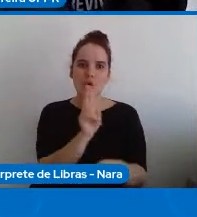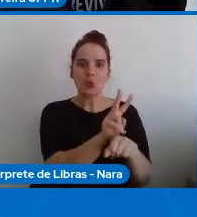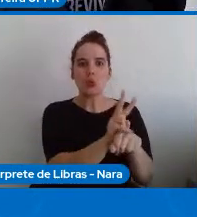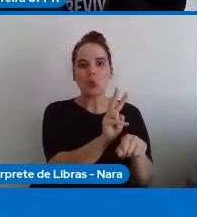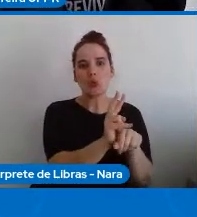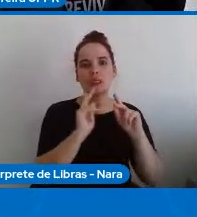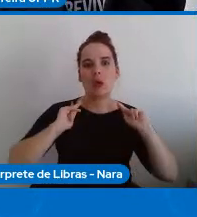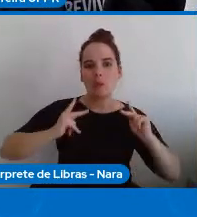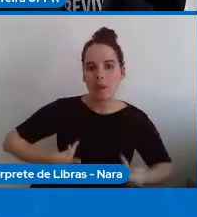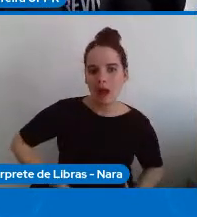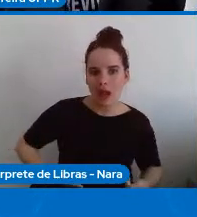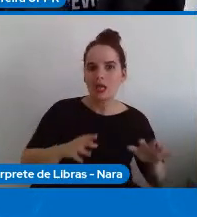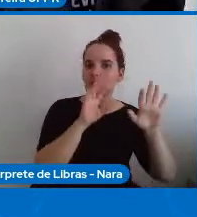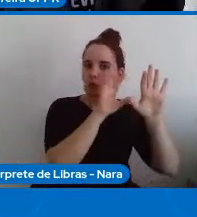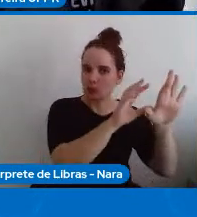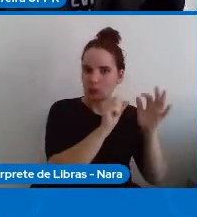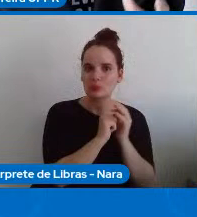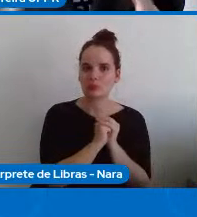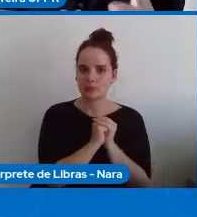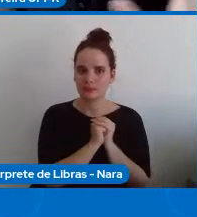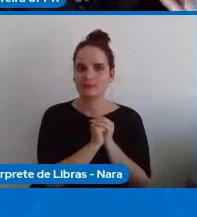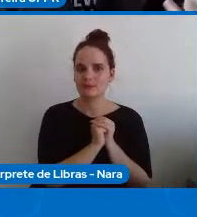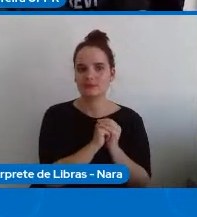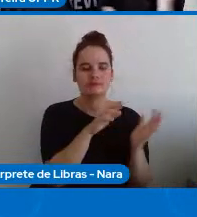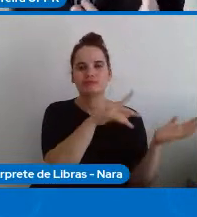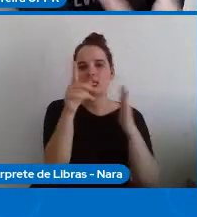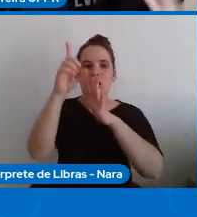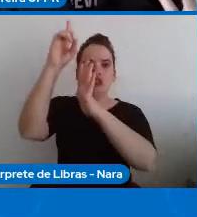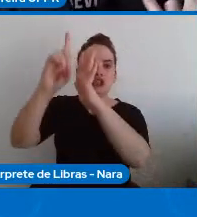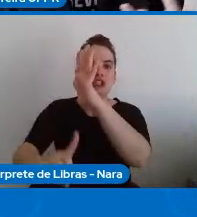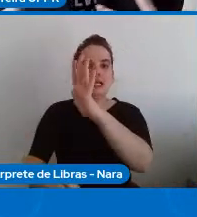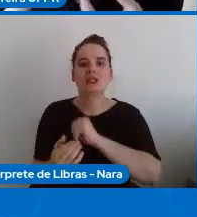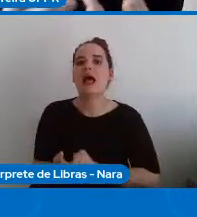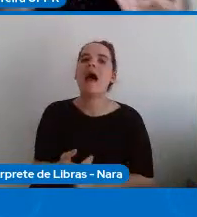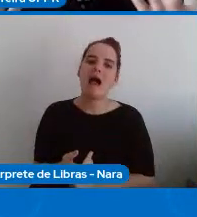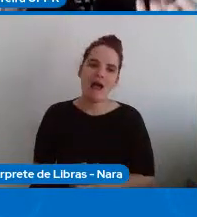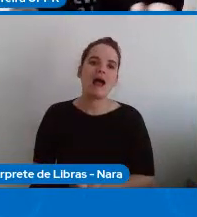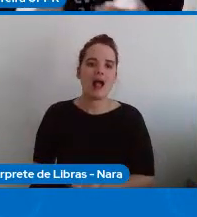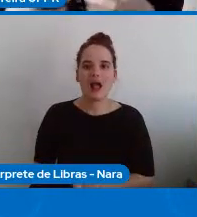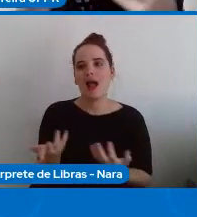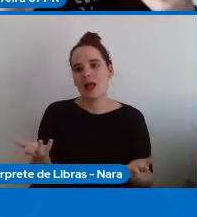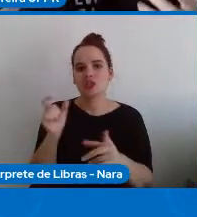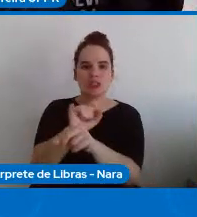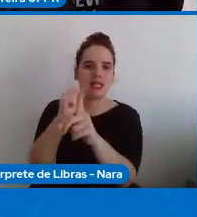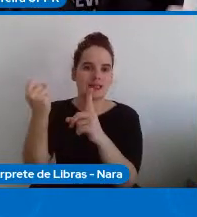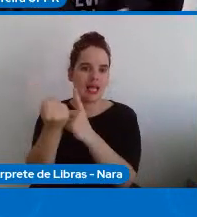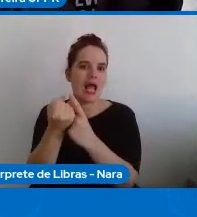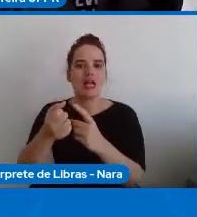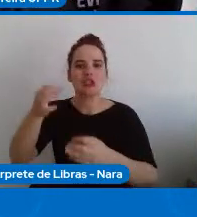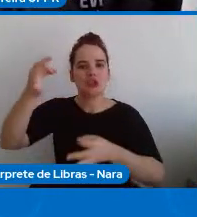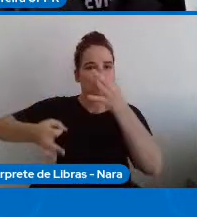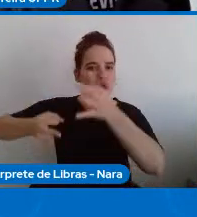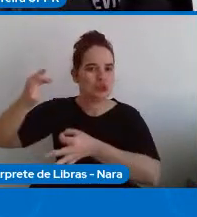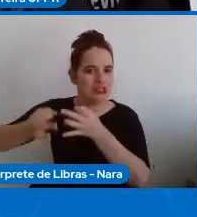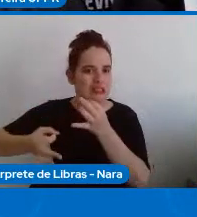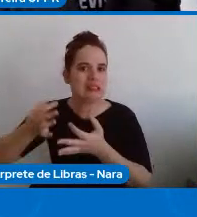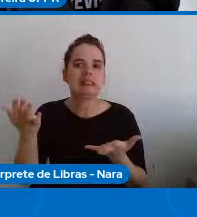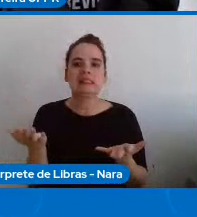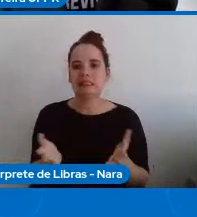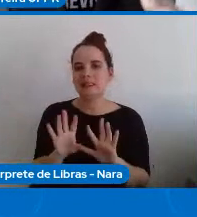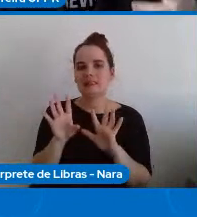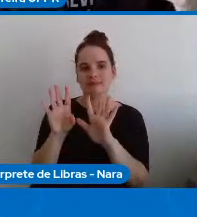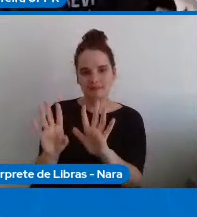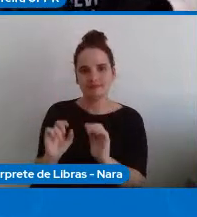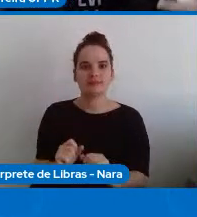da vida humana o direito tem a ver com a questão da nossa sociedade da justiça a